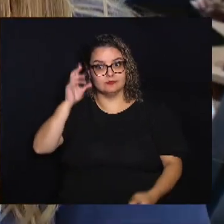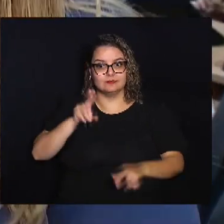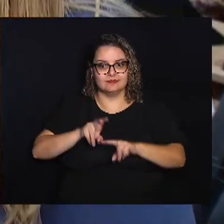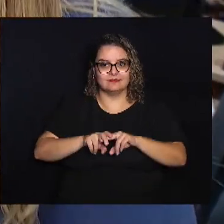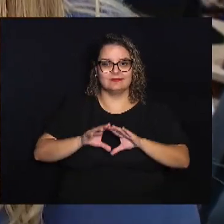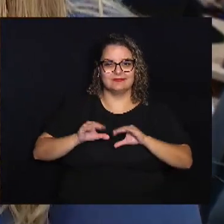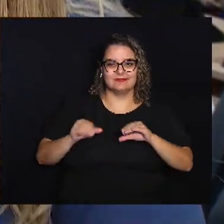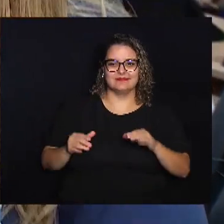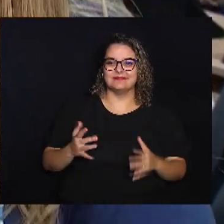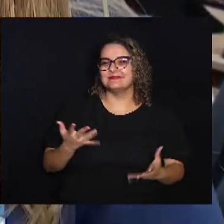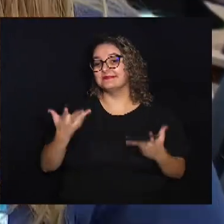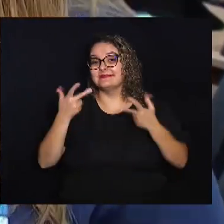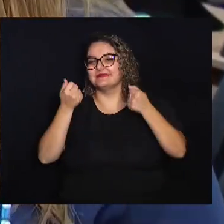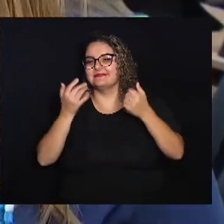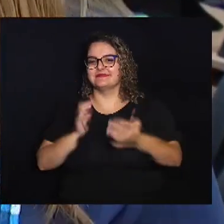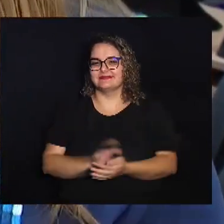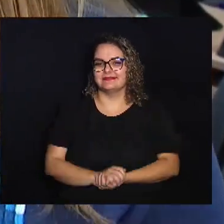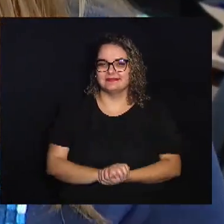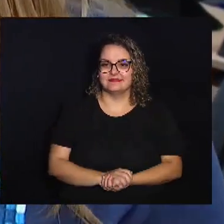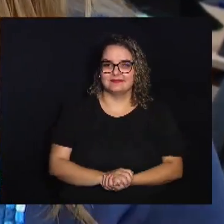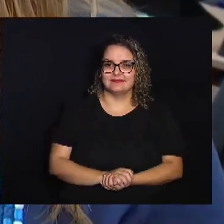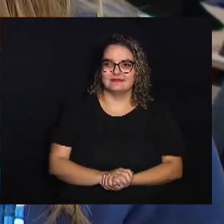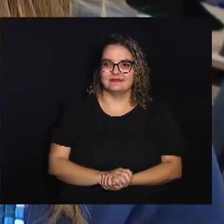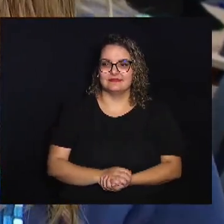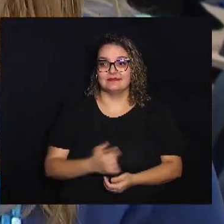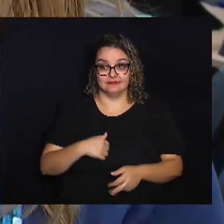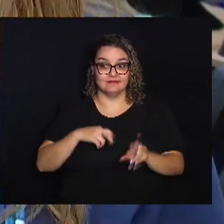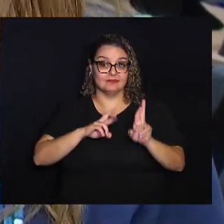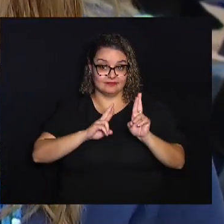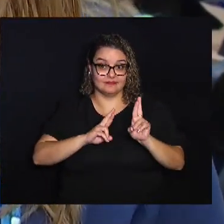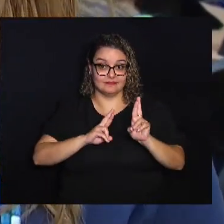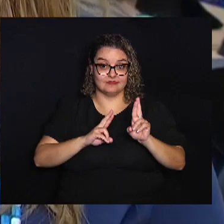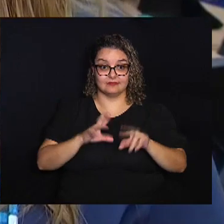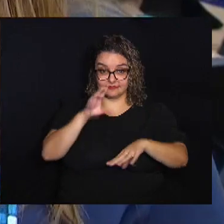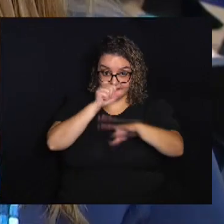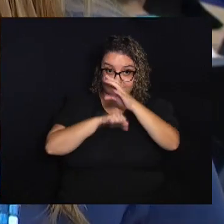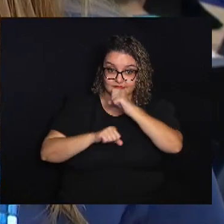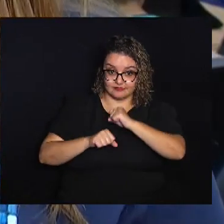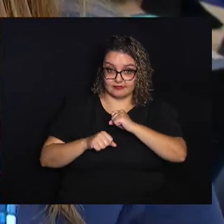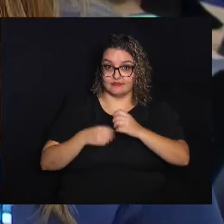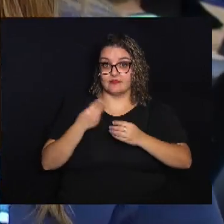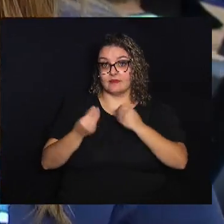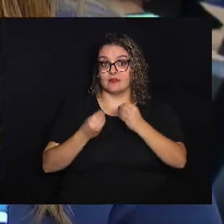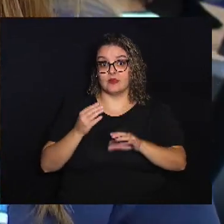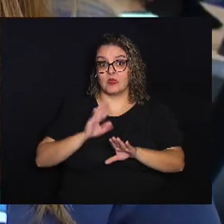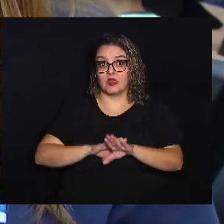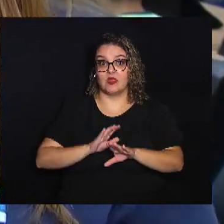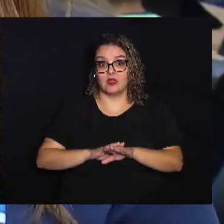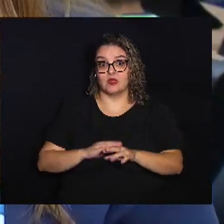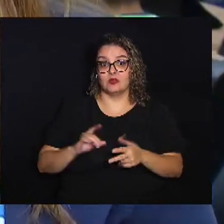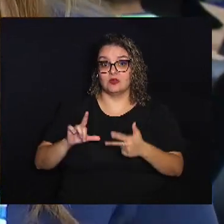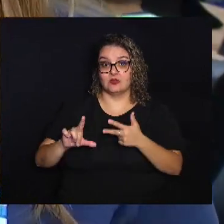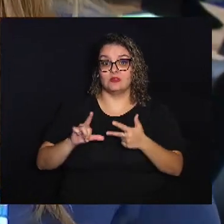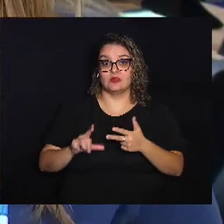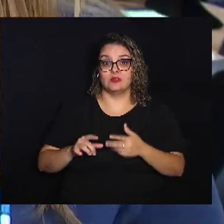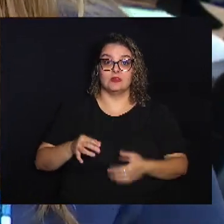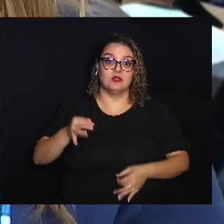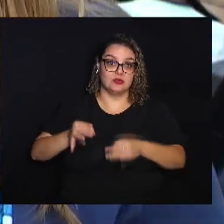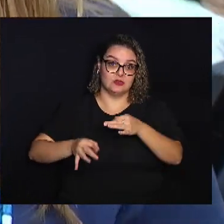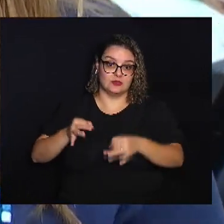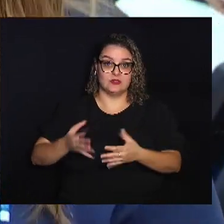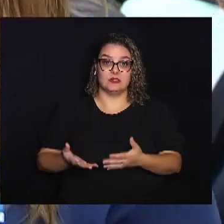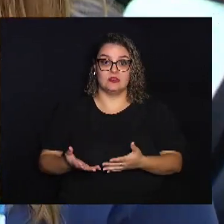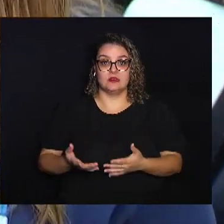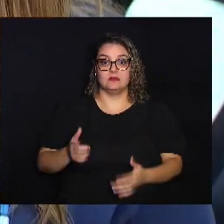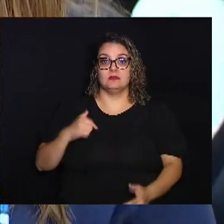uma beleza E eu espero Aprender mais Sobre como funciona O legislativo E o judiciário Porque